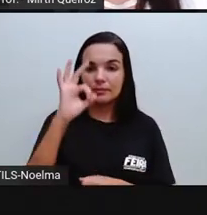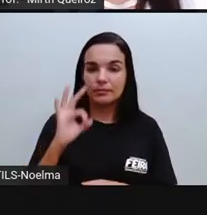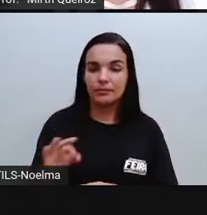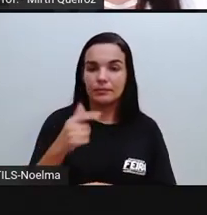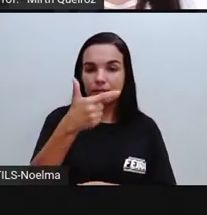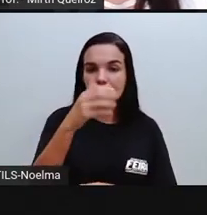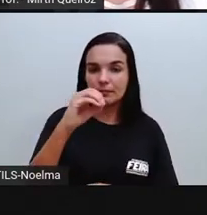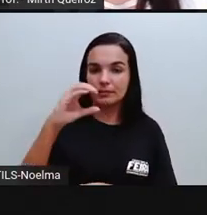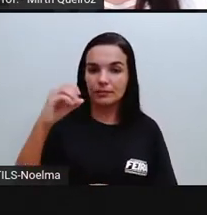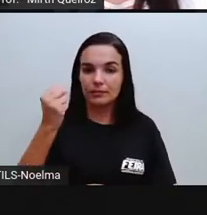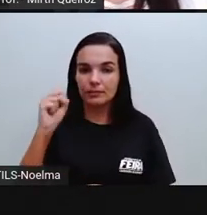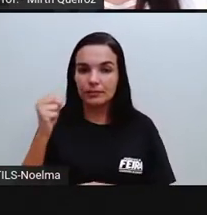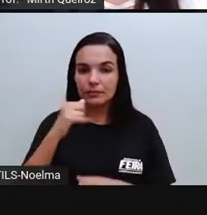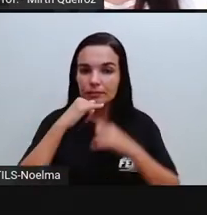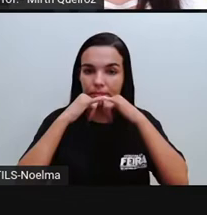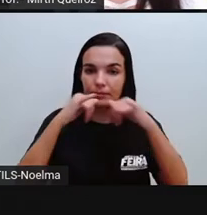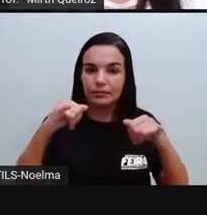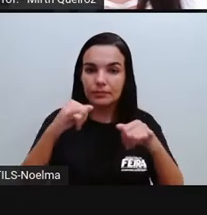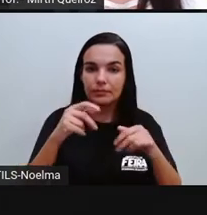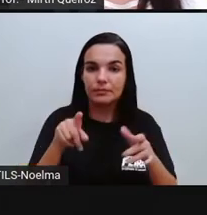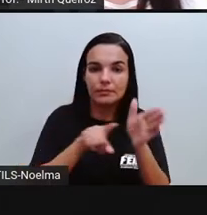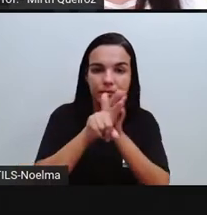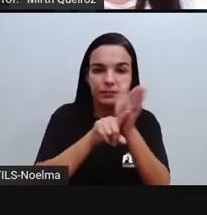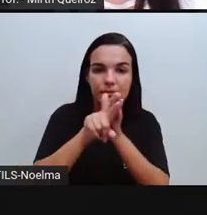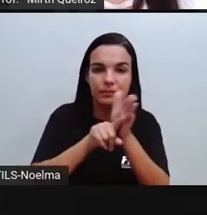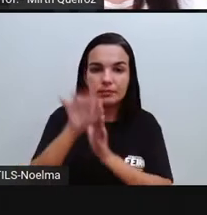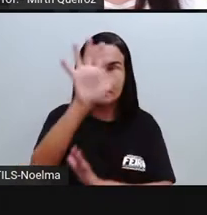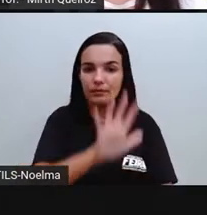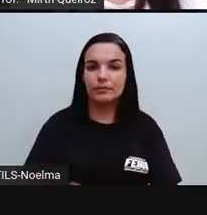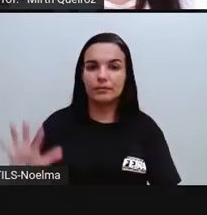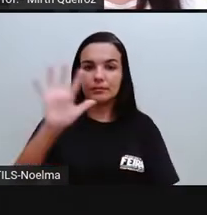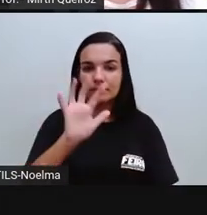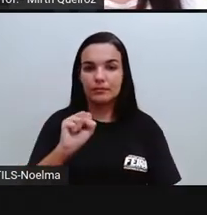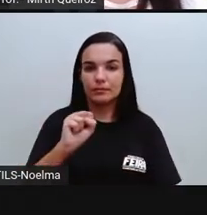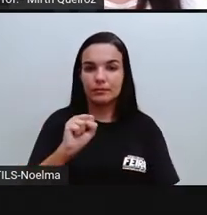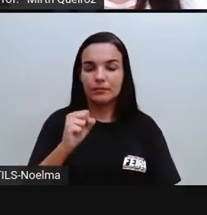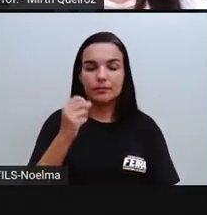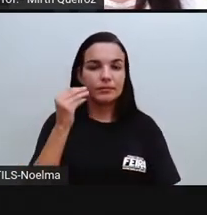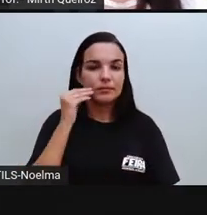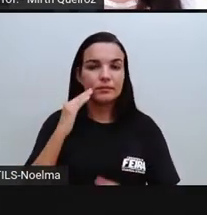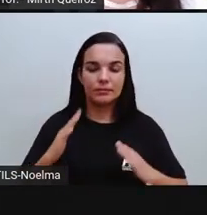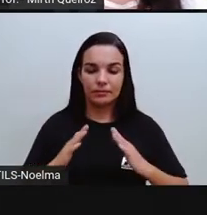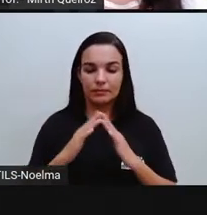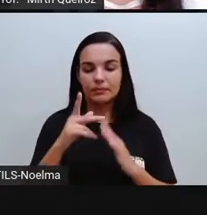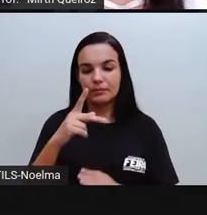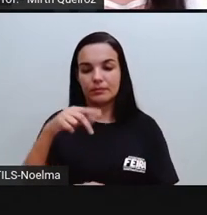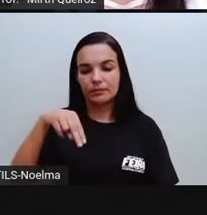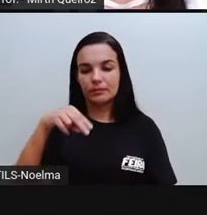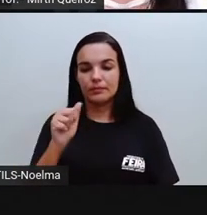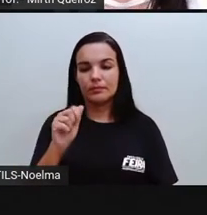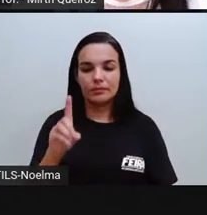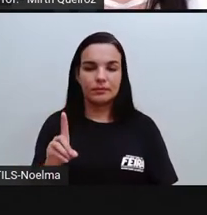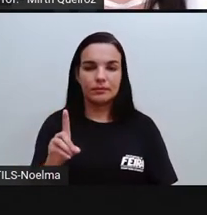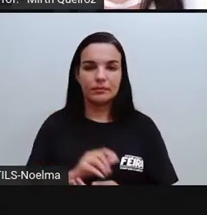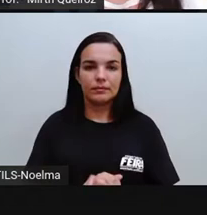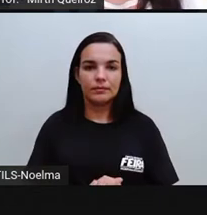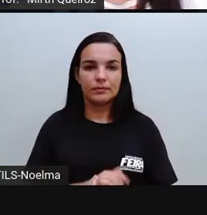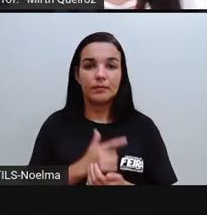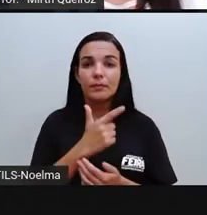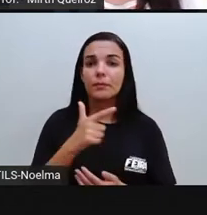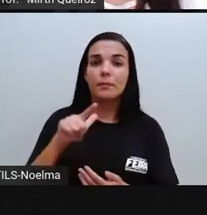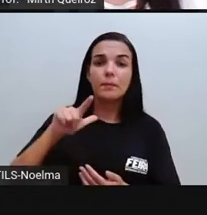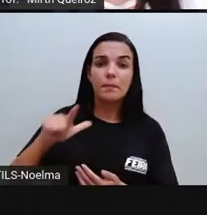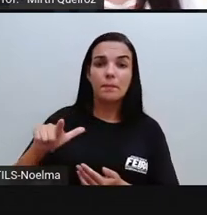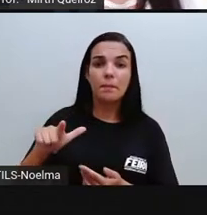divulgados aí pela Pesquisa Nacional por amostra de domicílios, o PNAD. Outro